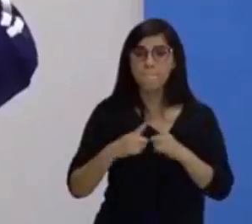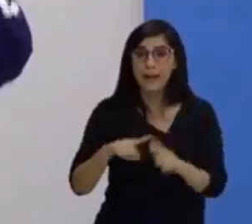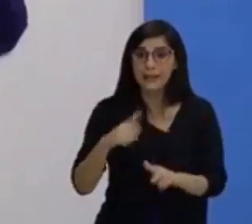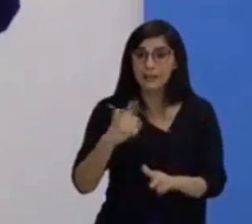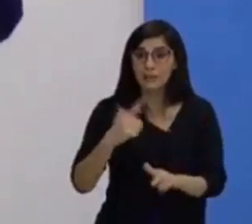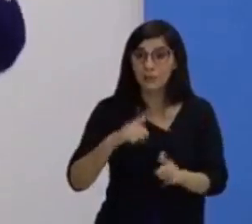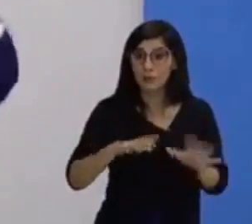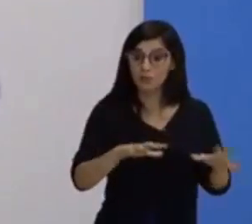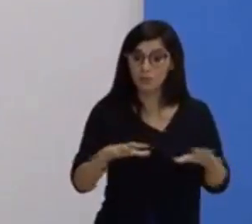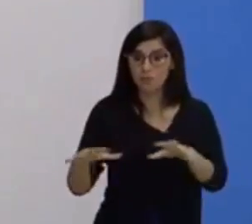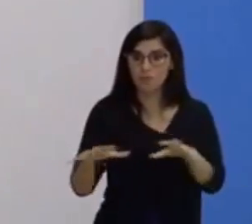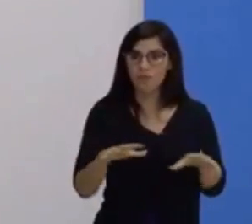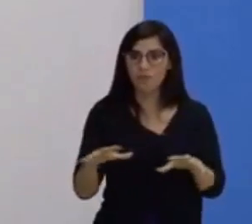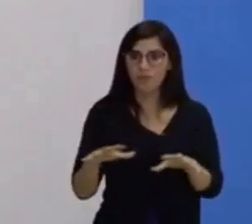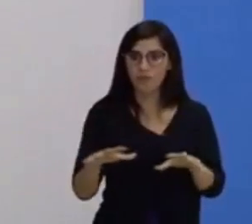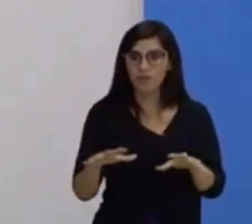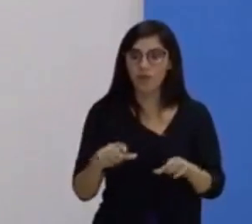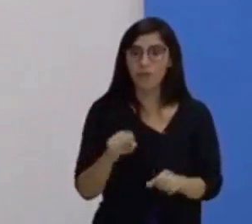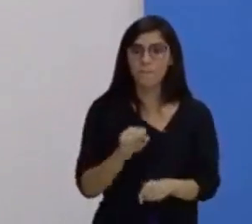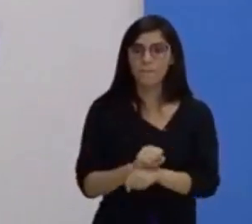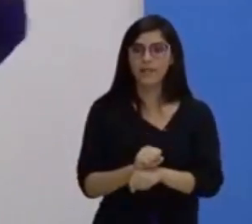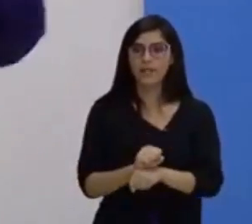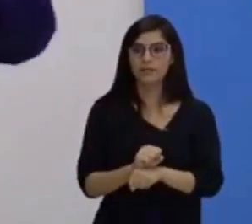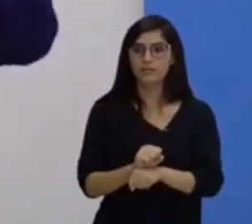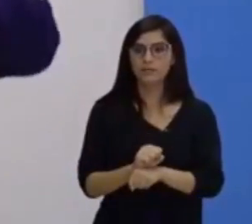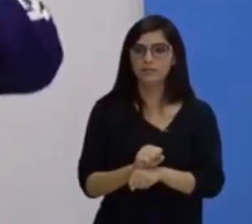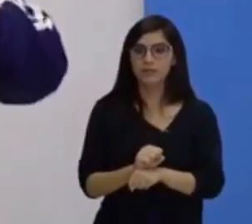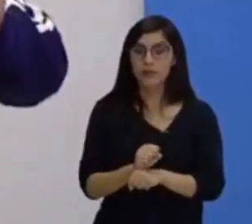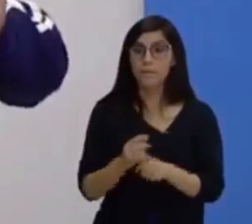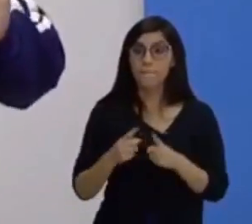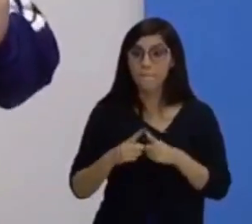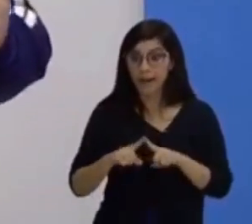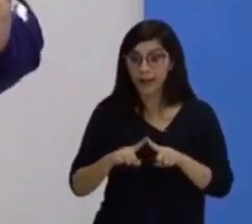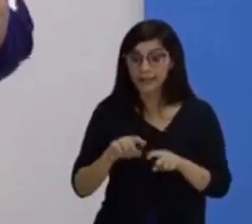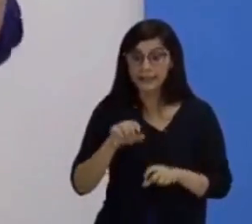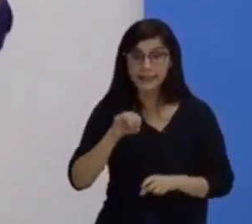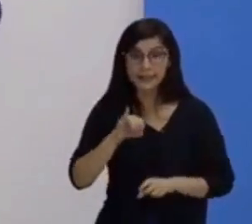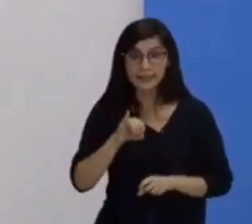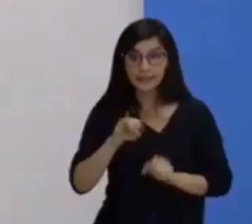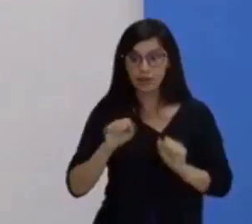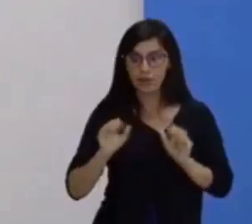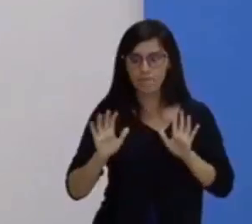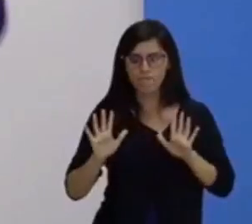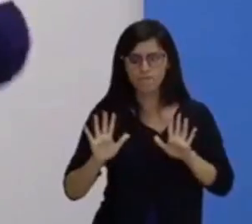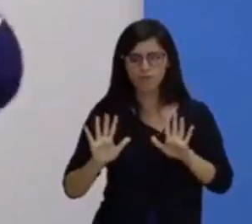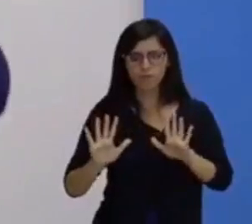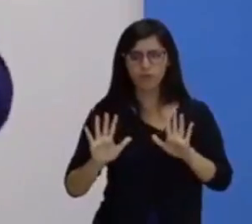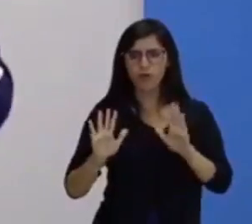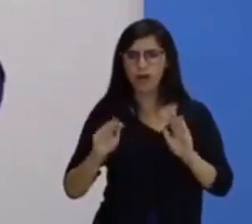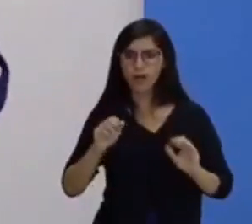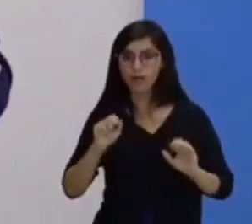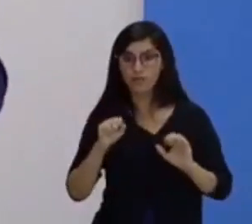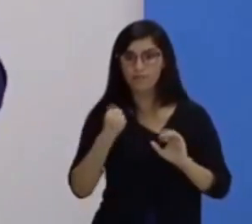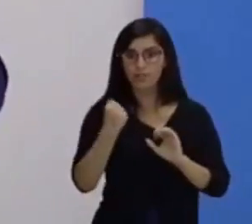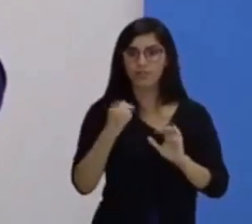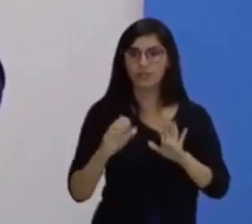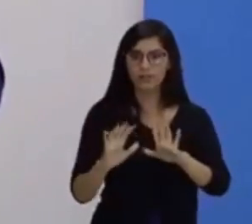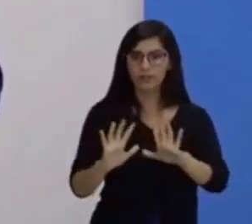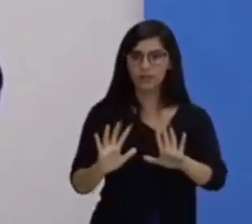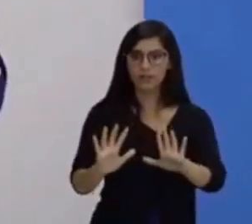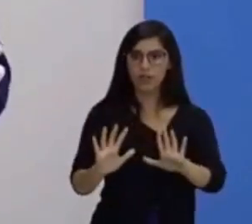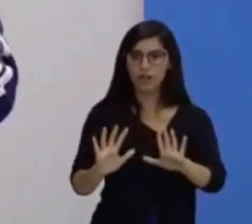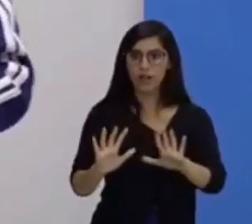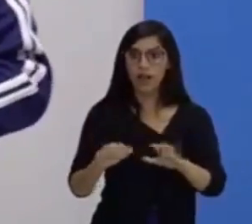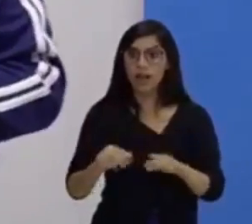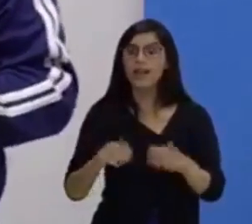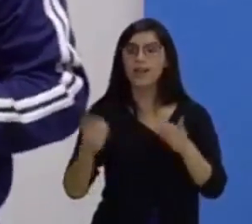jeito algum, isso é estático. Tudo bem? Mas se eu conseguir empurrar e vencer essa força, ele passa a ser